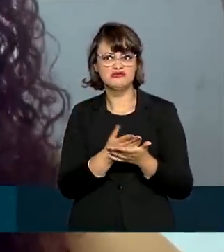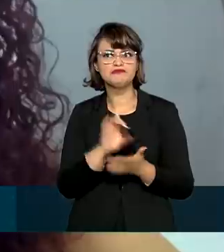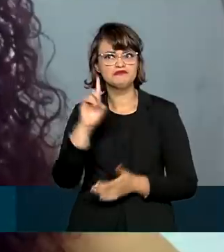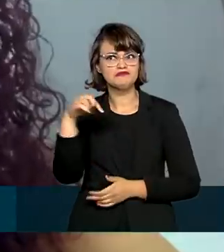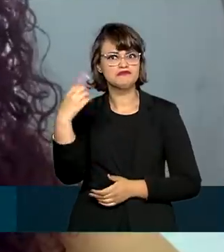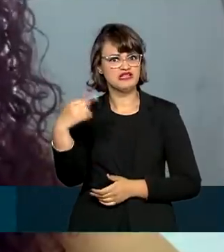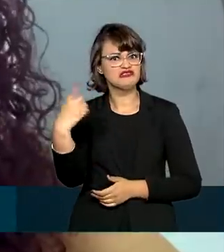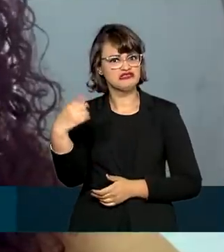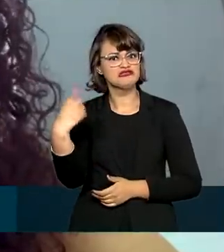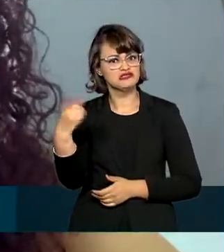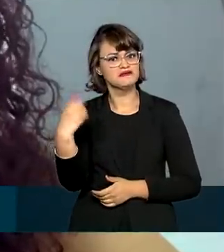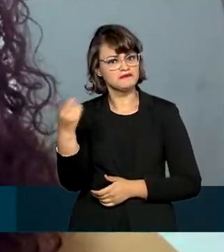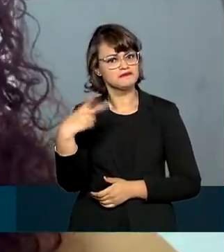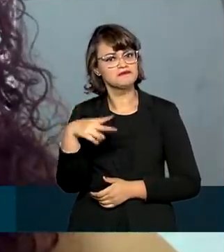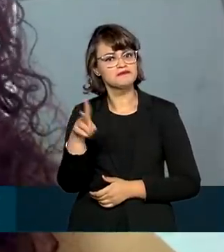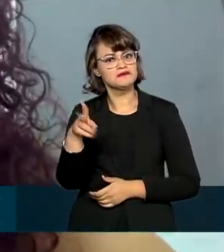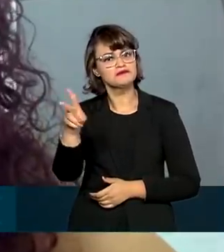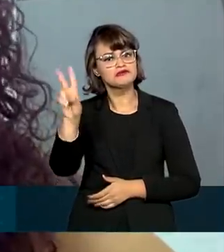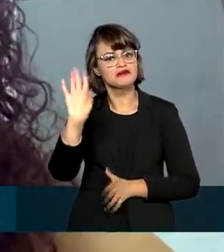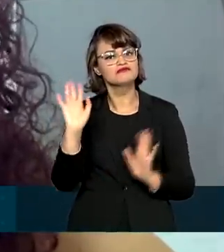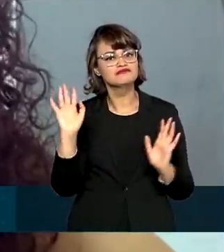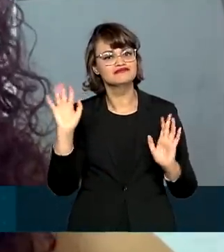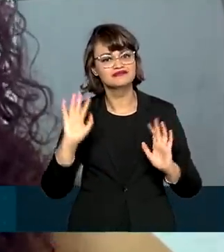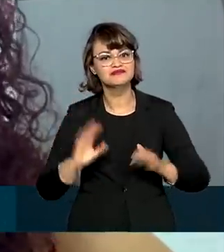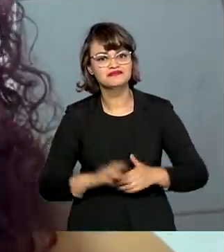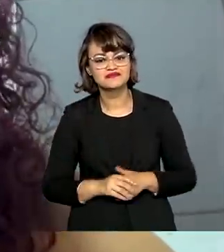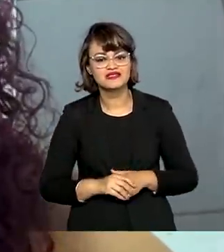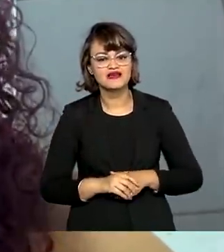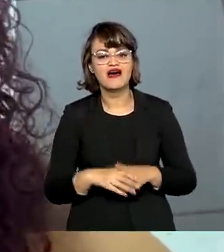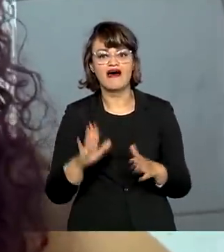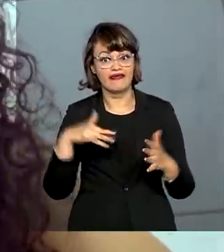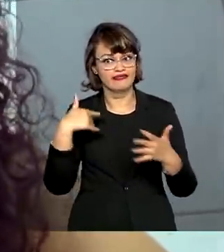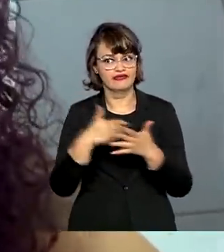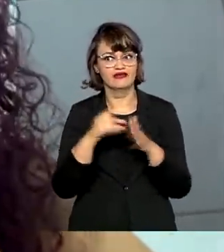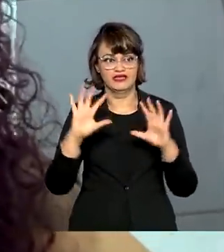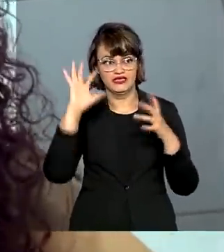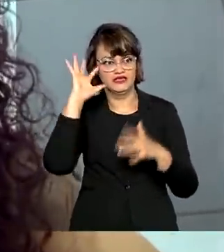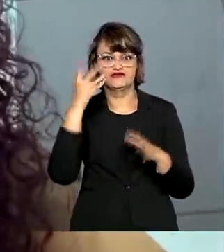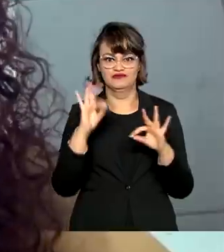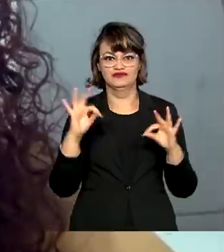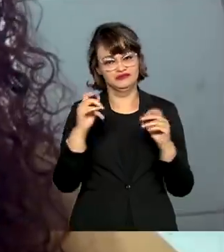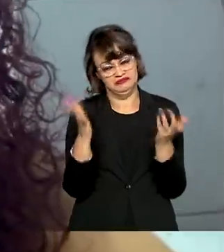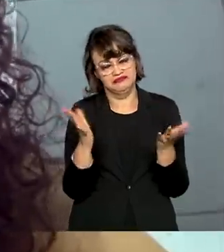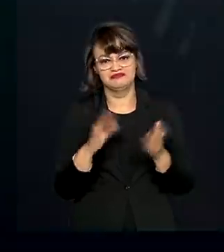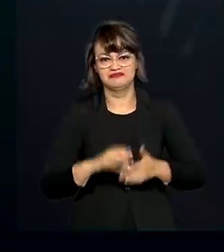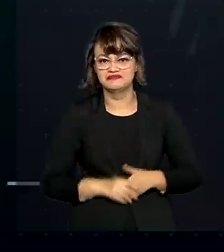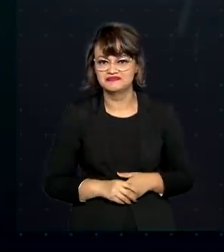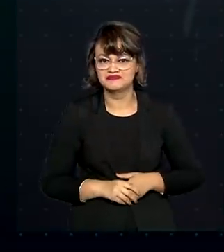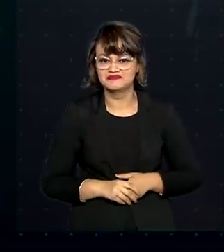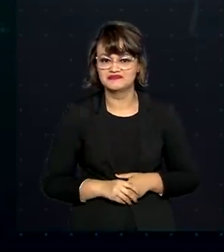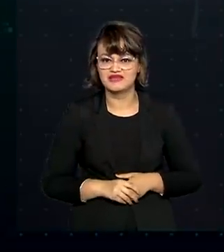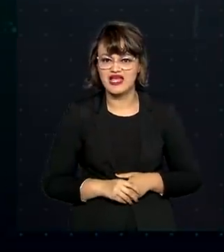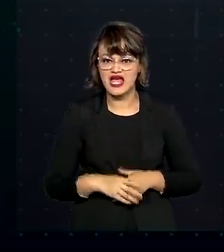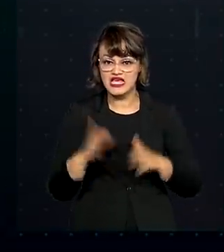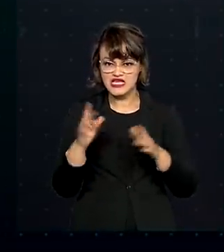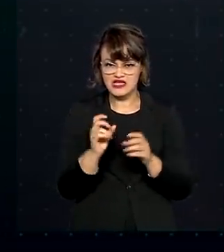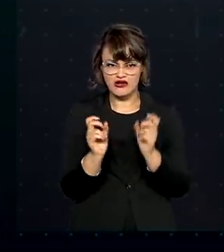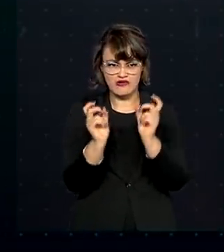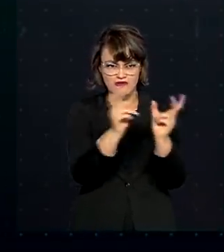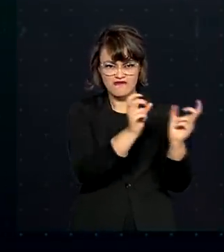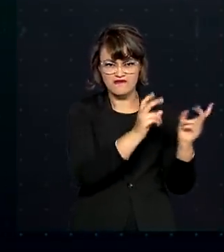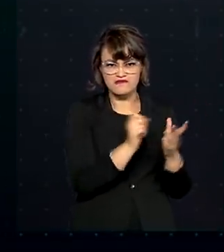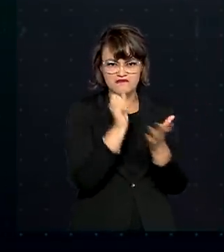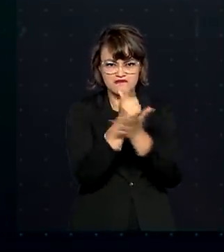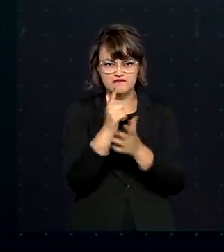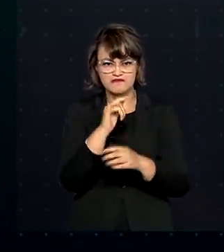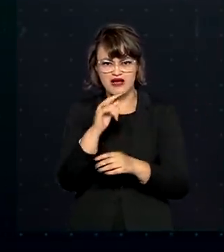de certa forma, prolongar por mais um tempo até as coisas voltarem ao novo normal. O comércio eletrônico no